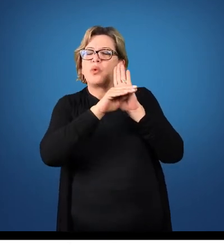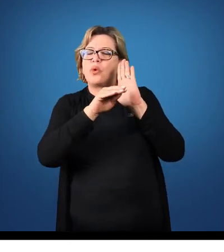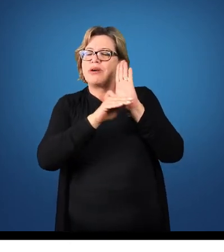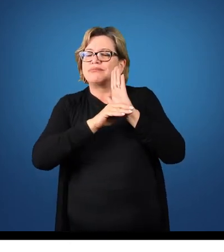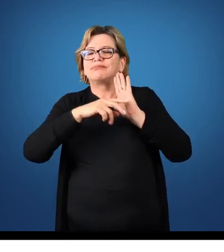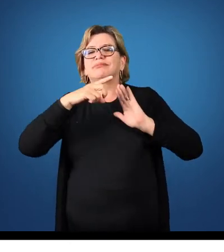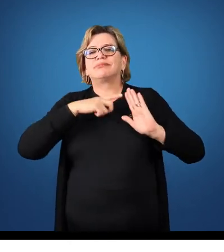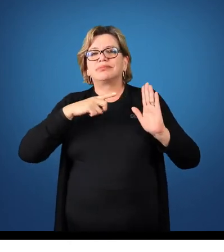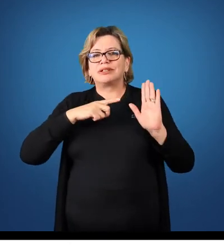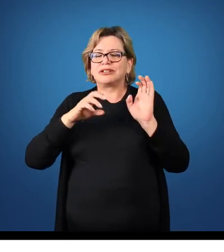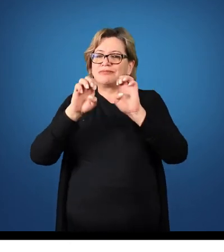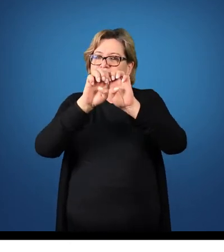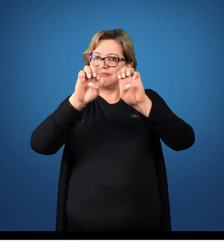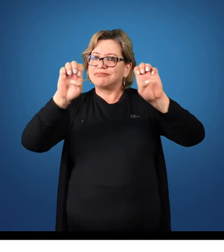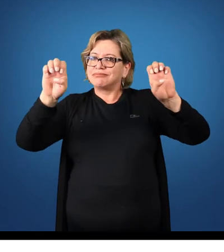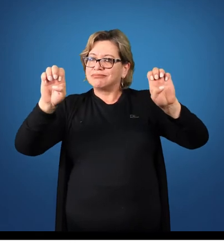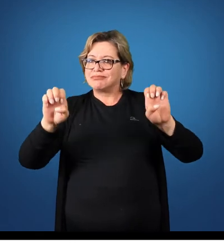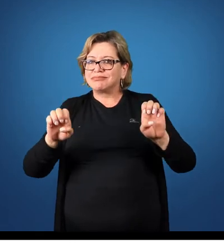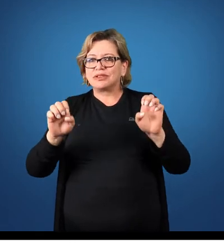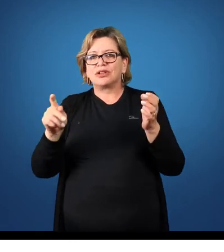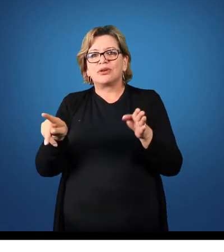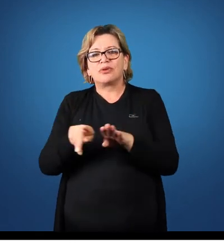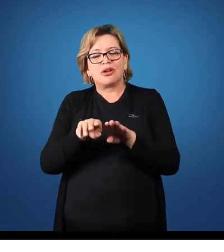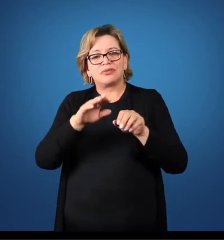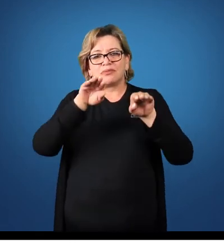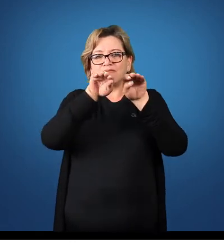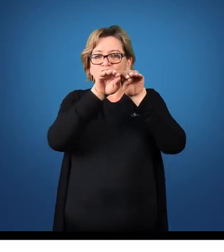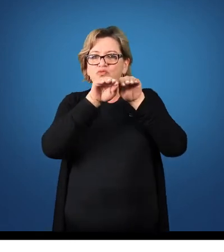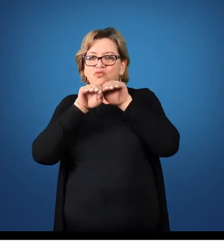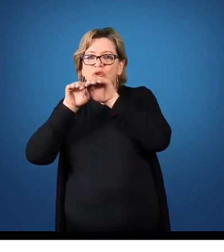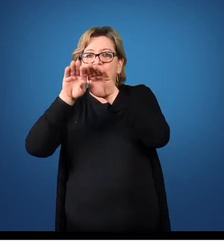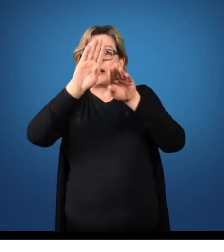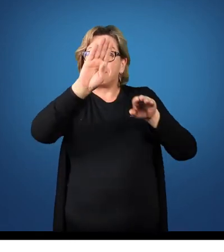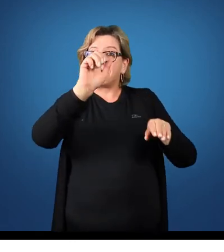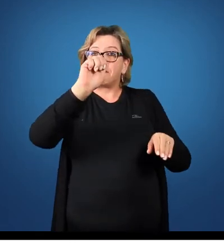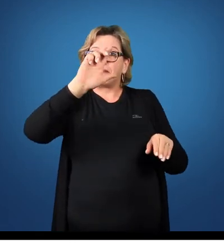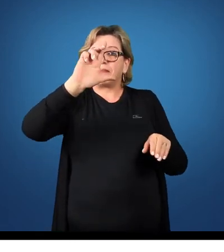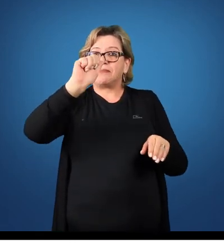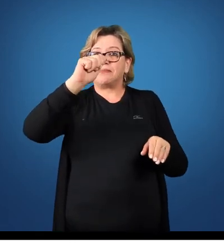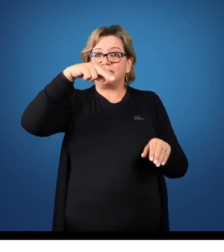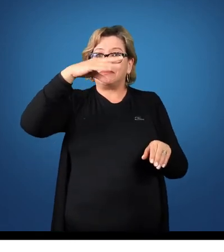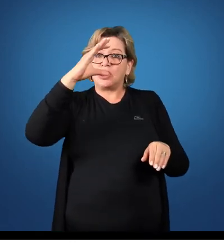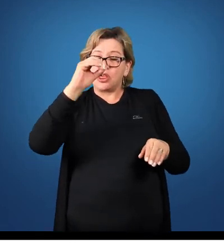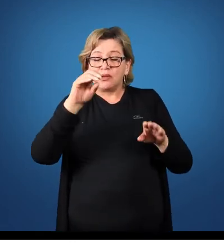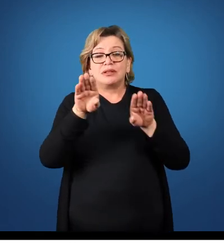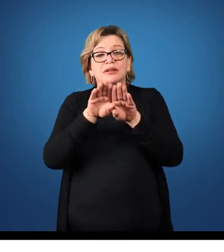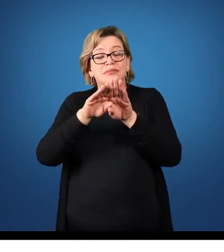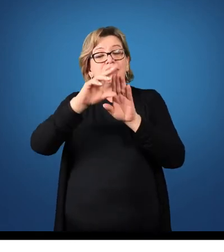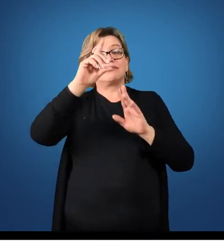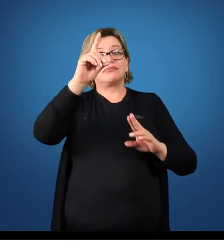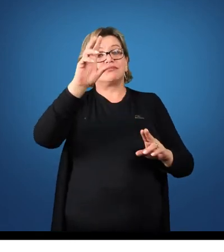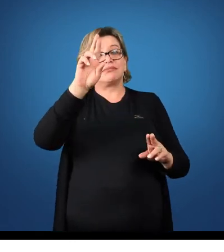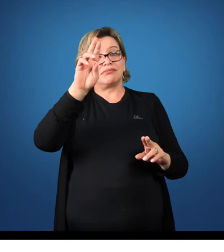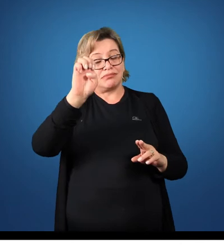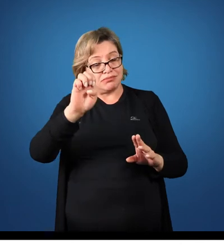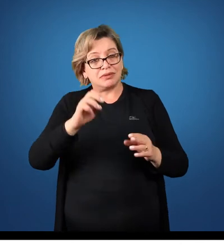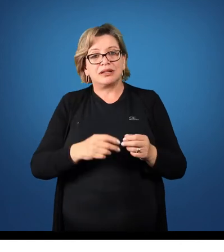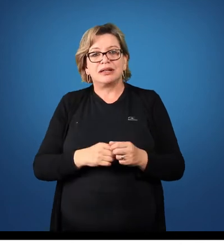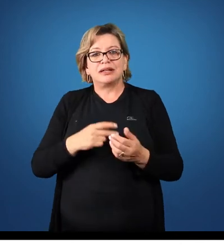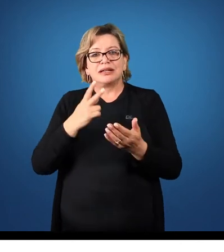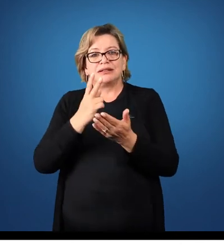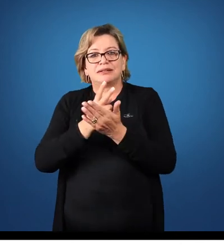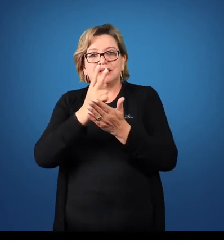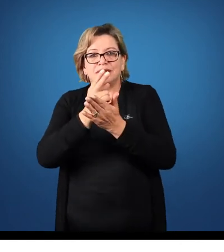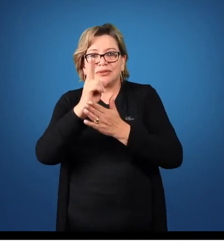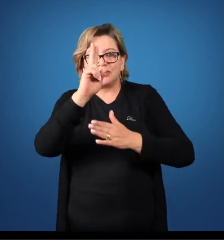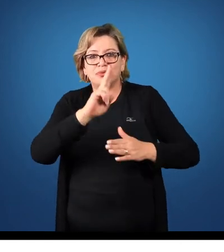uma estrutura do balanço patrimonial e da DRE. Toda vez que eu debito